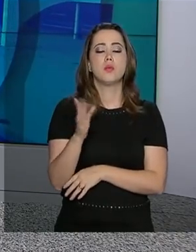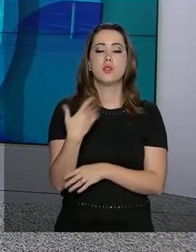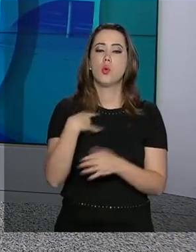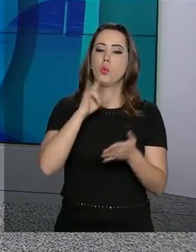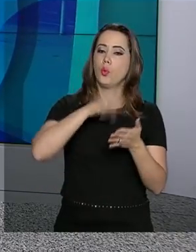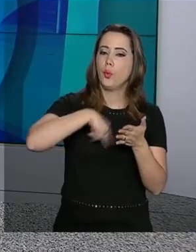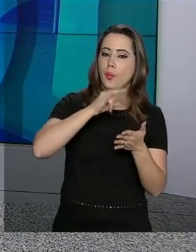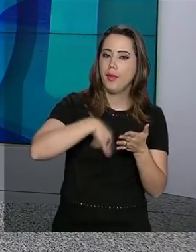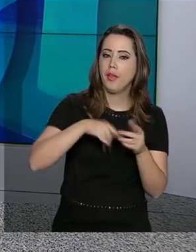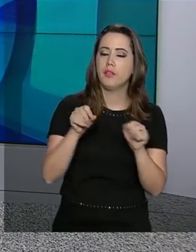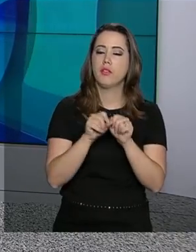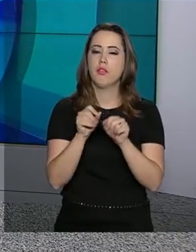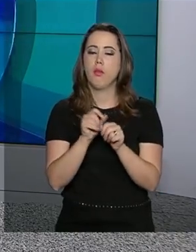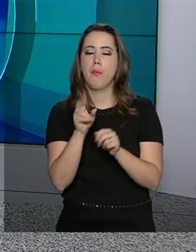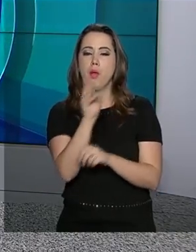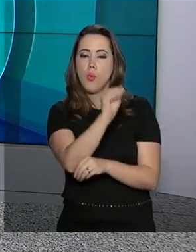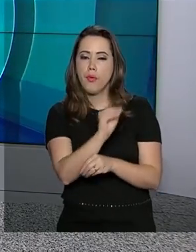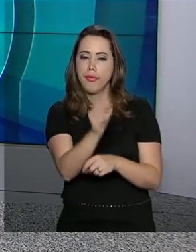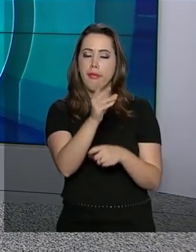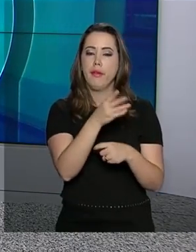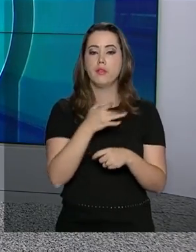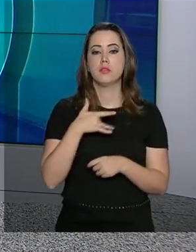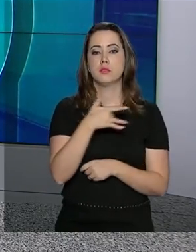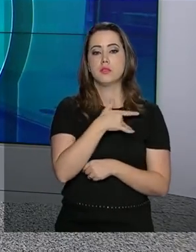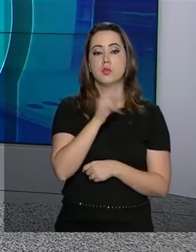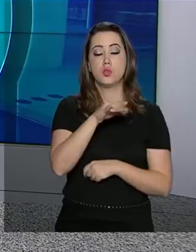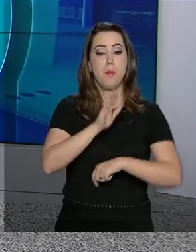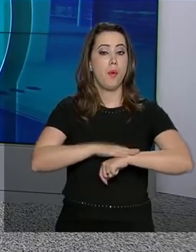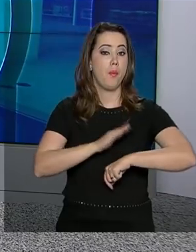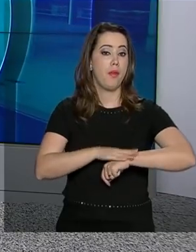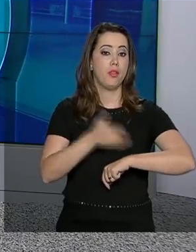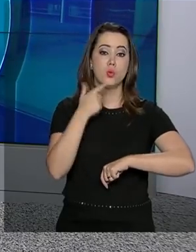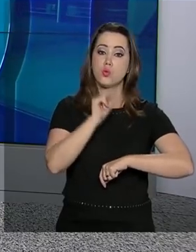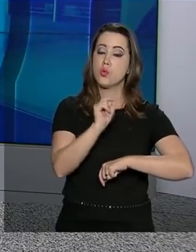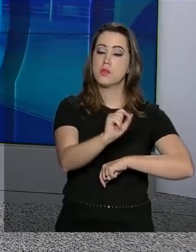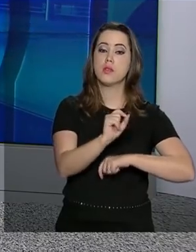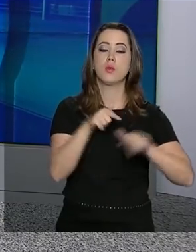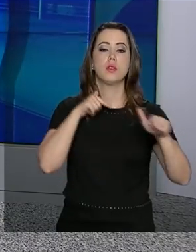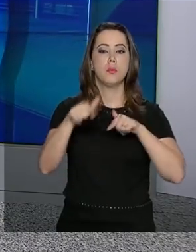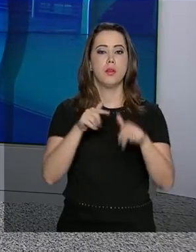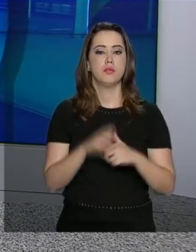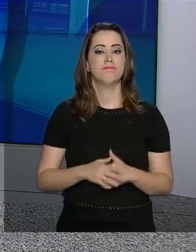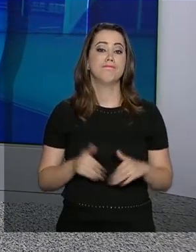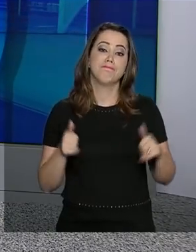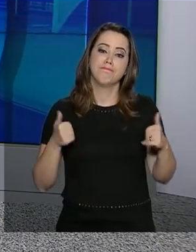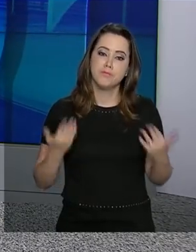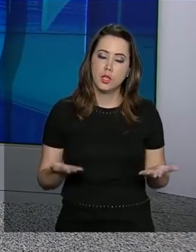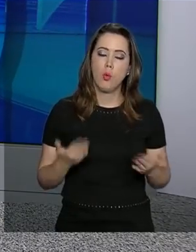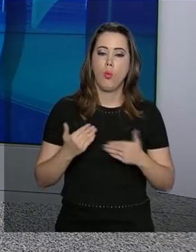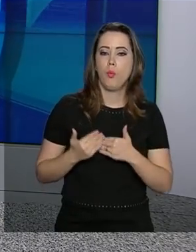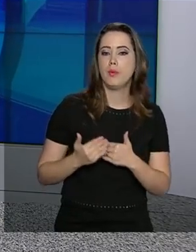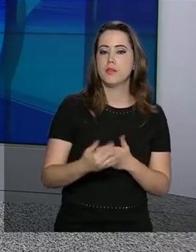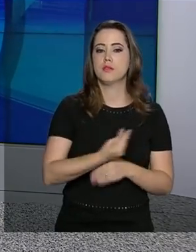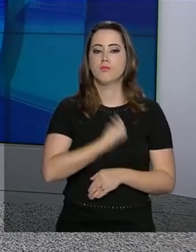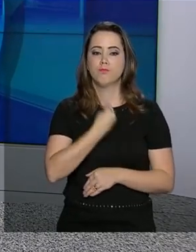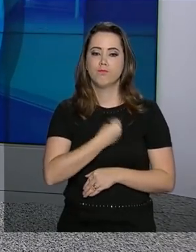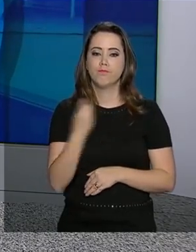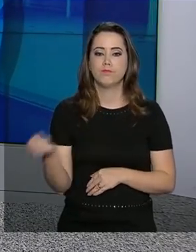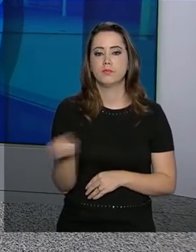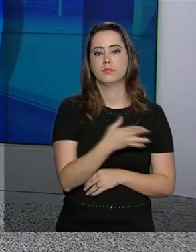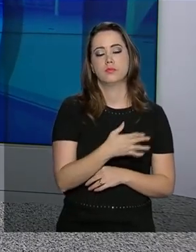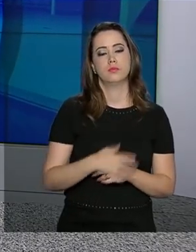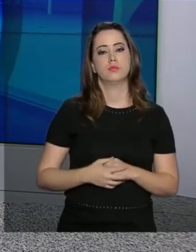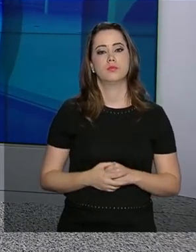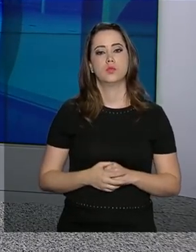tirar documentos e fazer exames de saúde, é hora de conseguir um trabalho para, enfim, começar uma nova